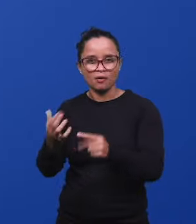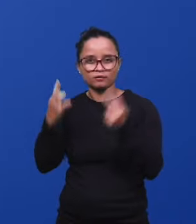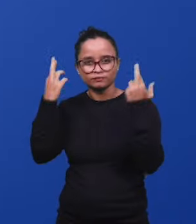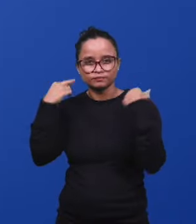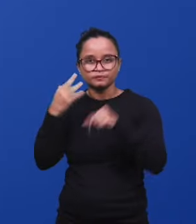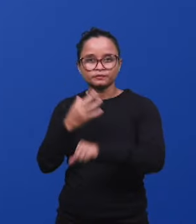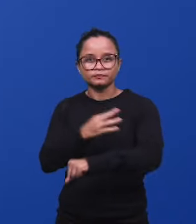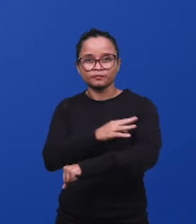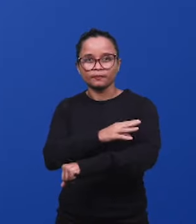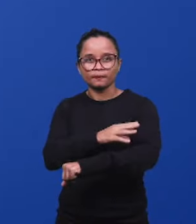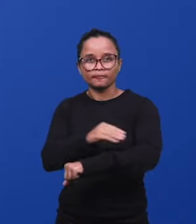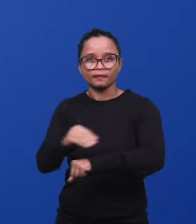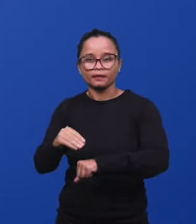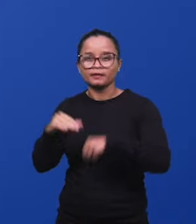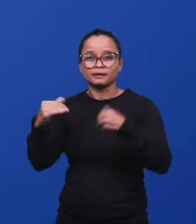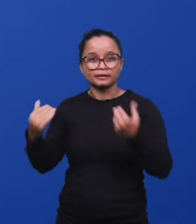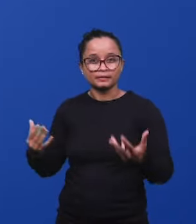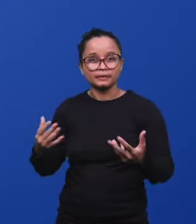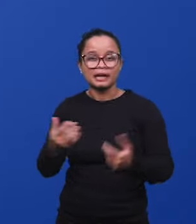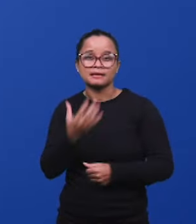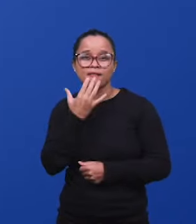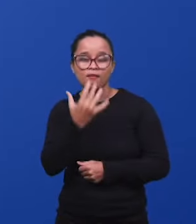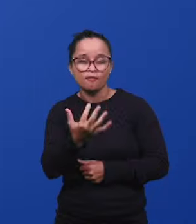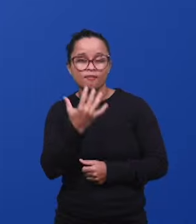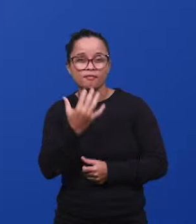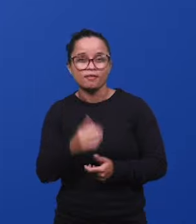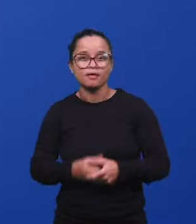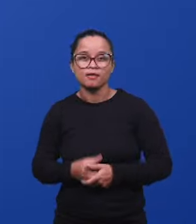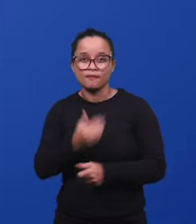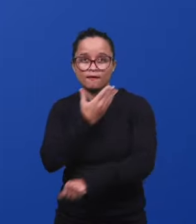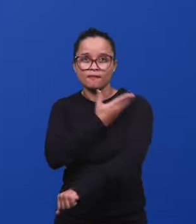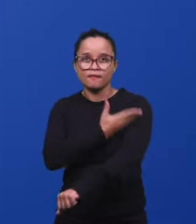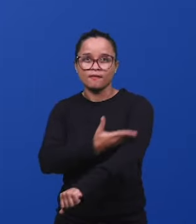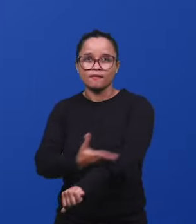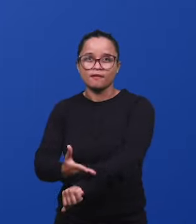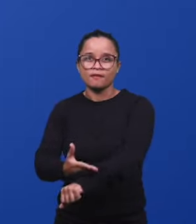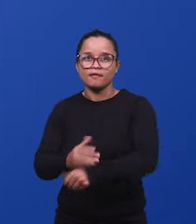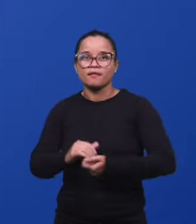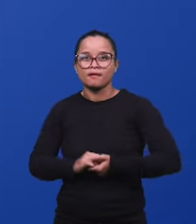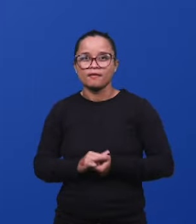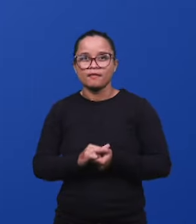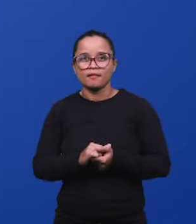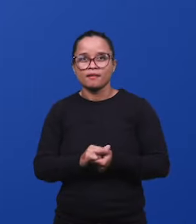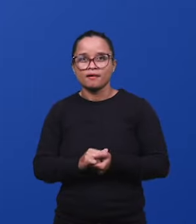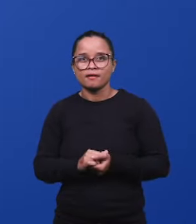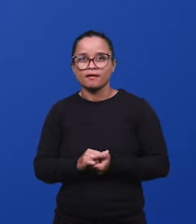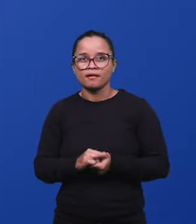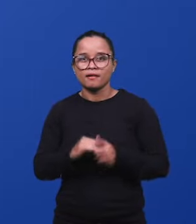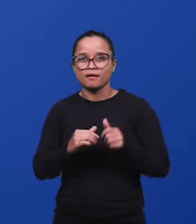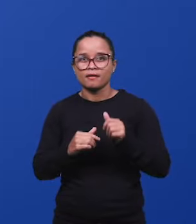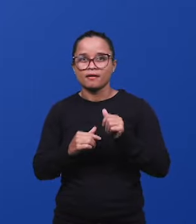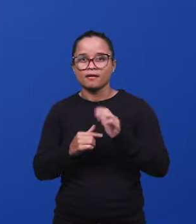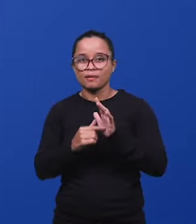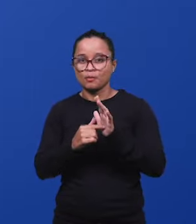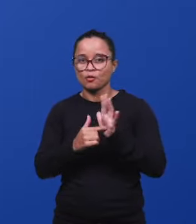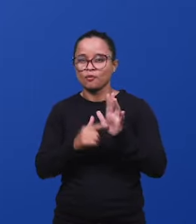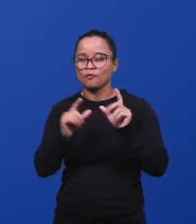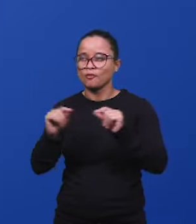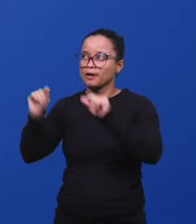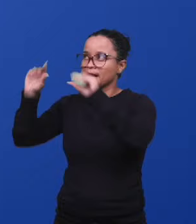como a neve. E essa cor, a cor branca, ela denota a